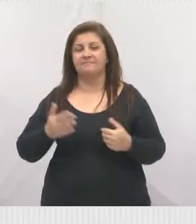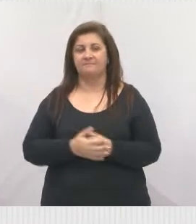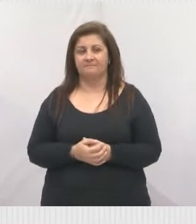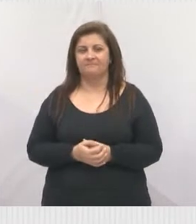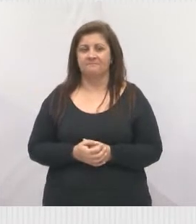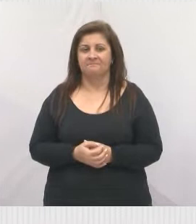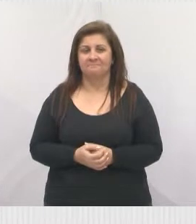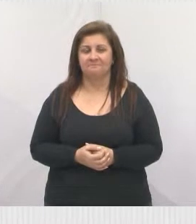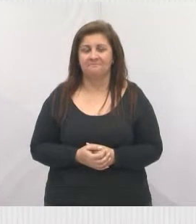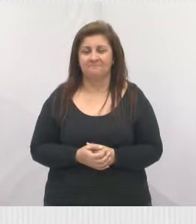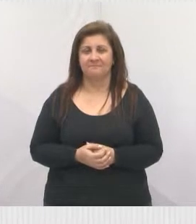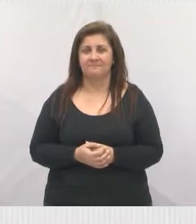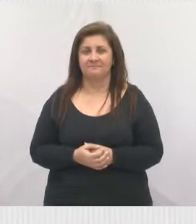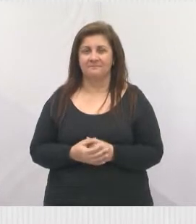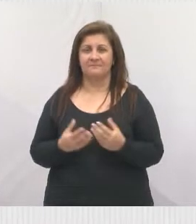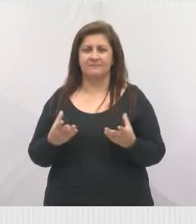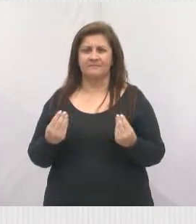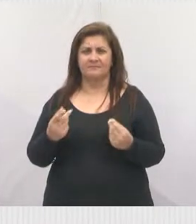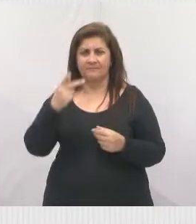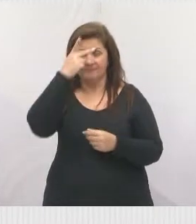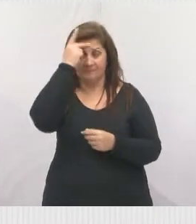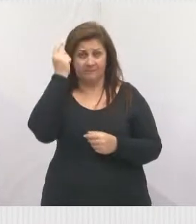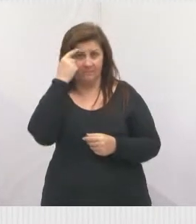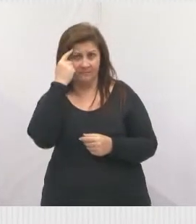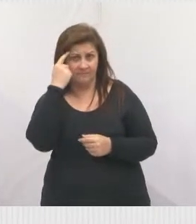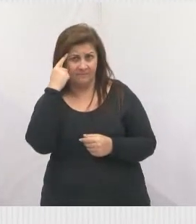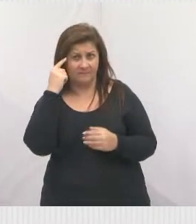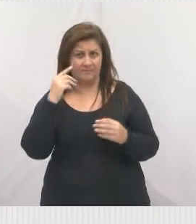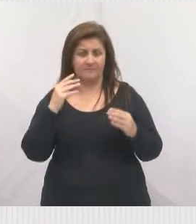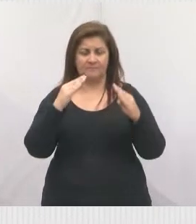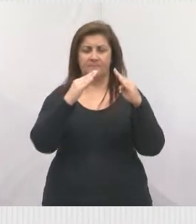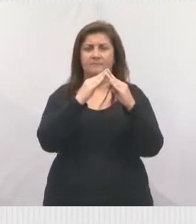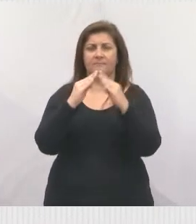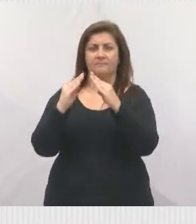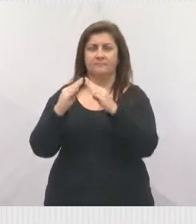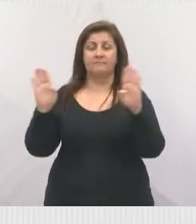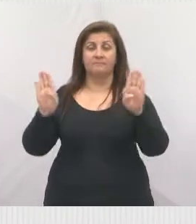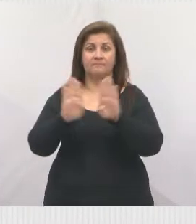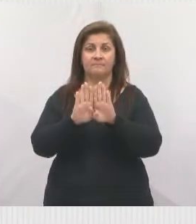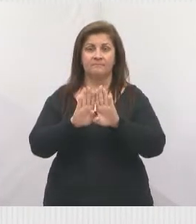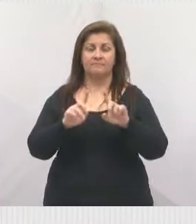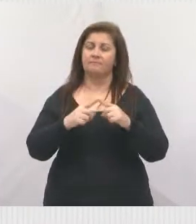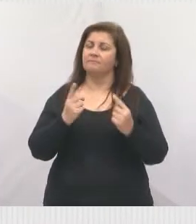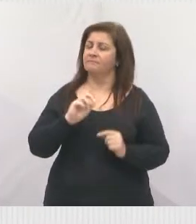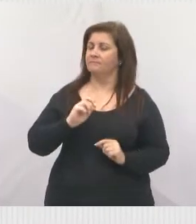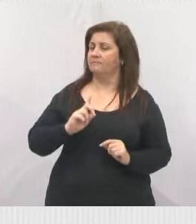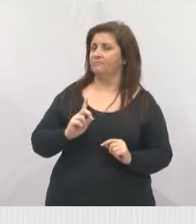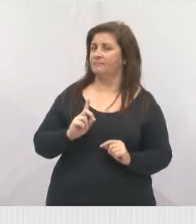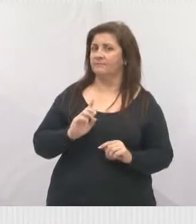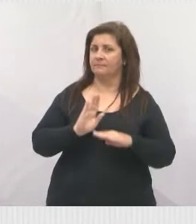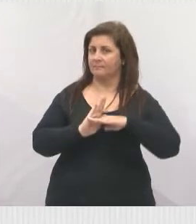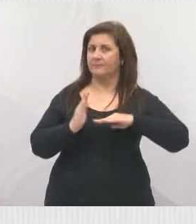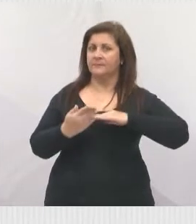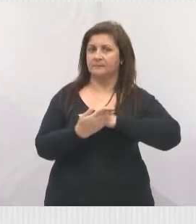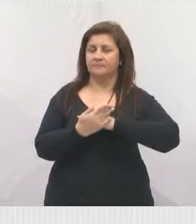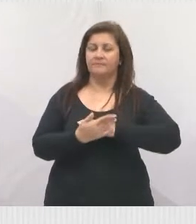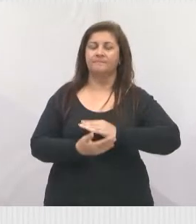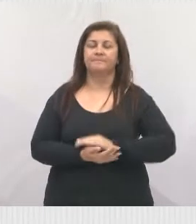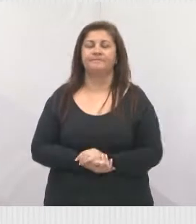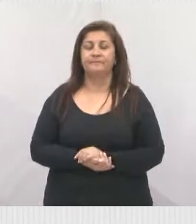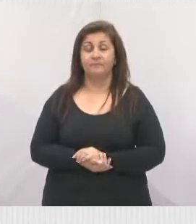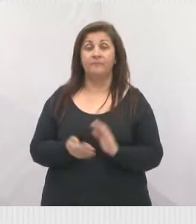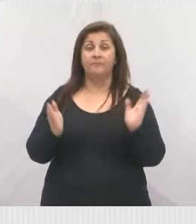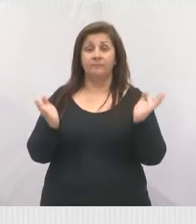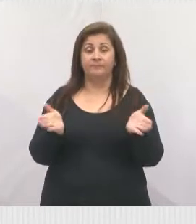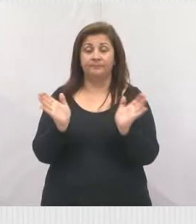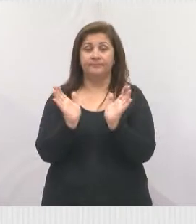fica aqui. Muitos acham que é um condomínio fechado, mas não é um condomínio fechado, é um bairro. E agora, né, a associação de